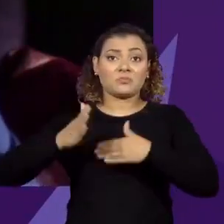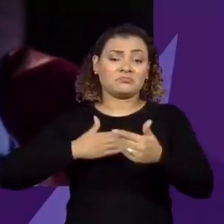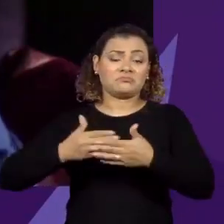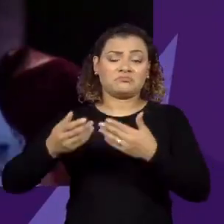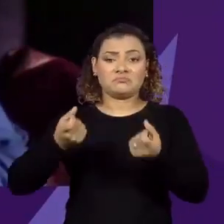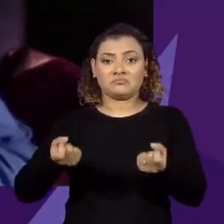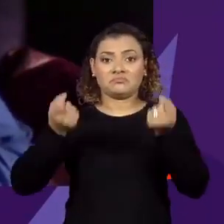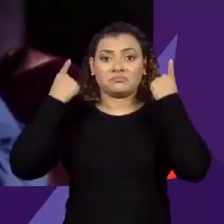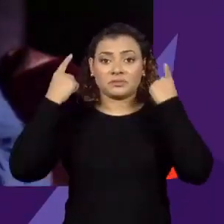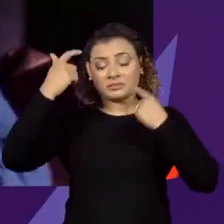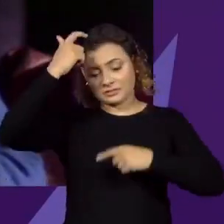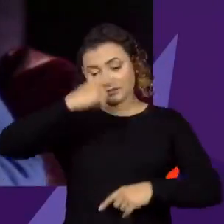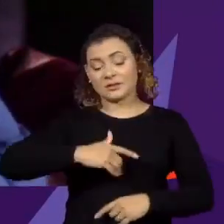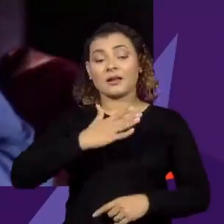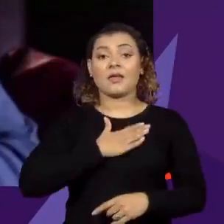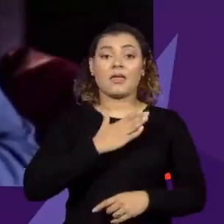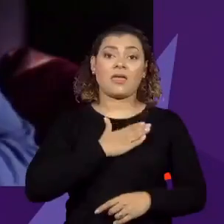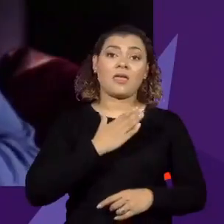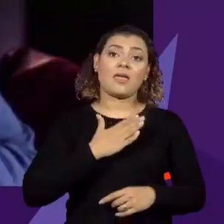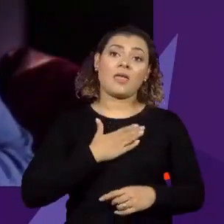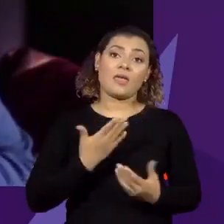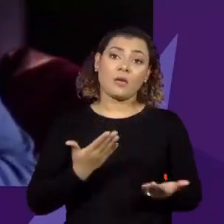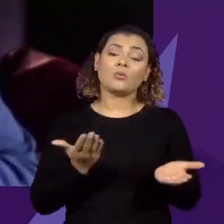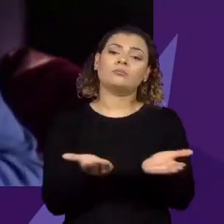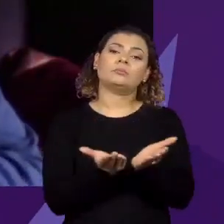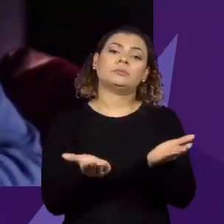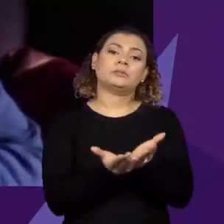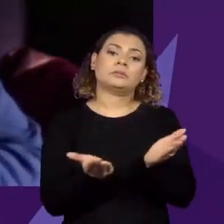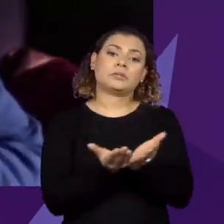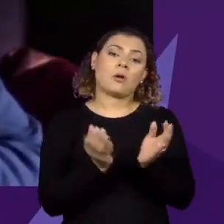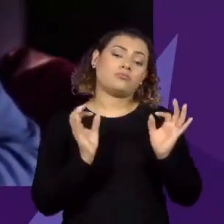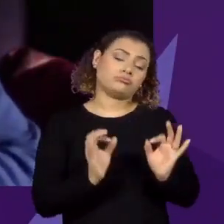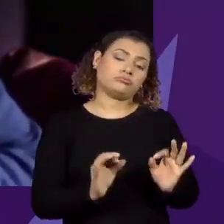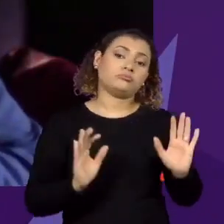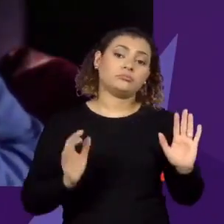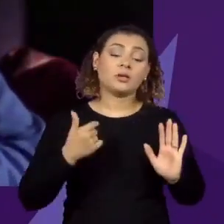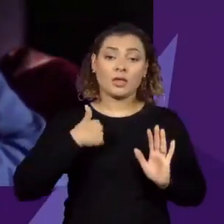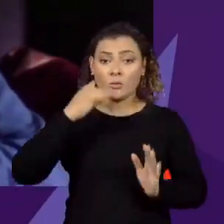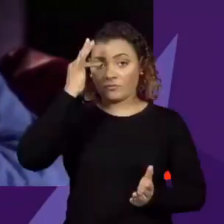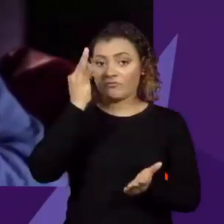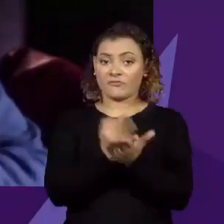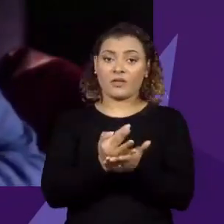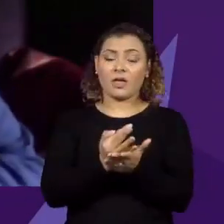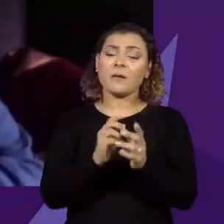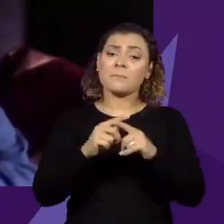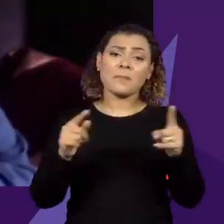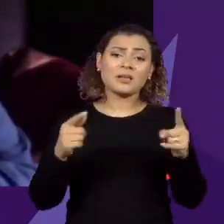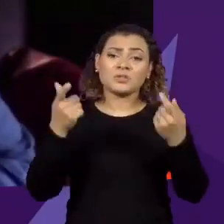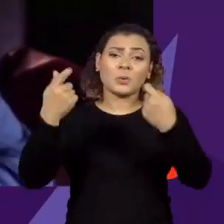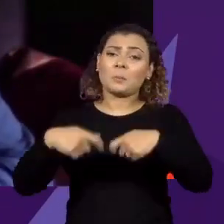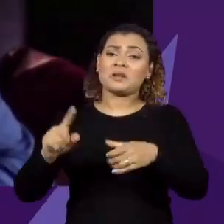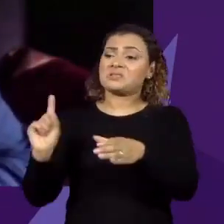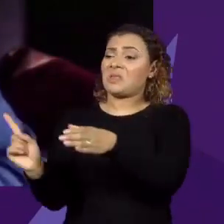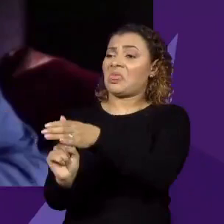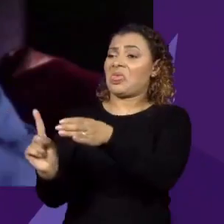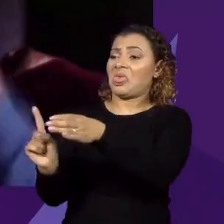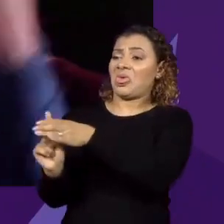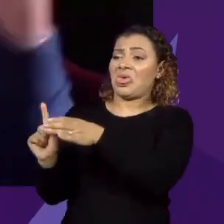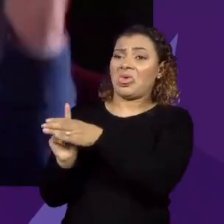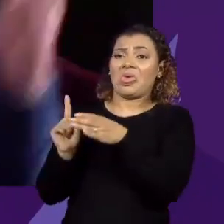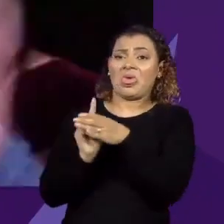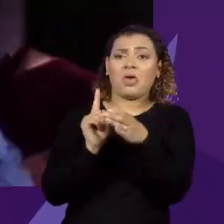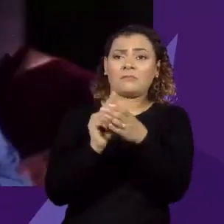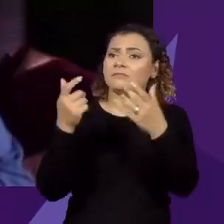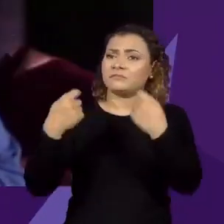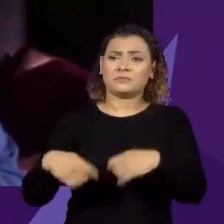para isso, porque eu sou um cristão, eu tenho a minha fé, mas eu não preciso de intermediário para me